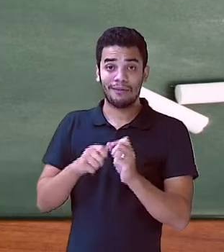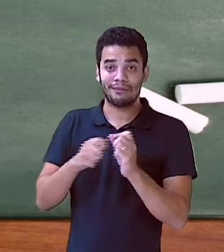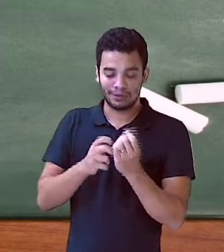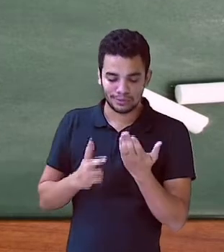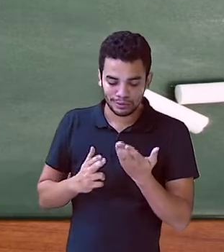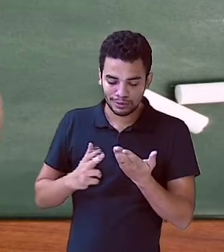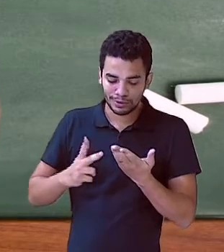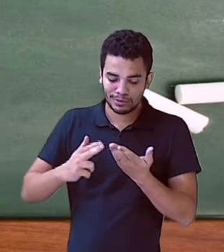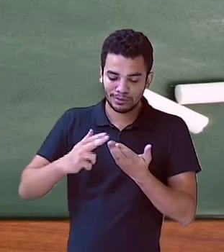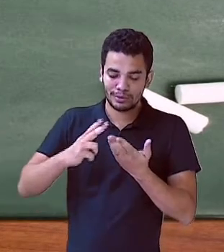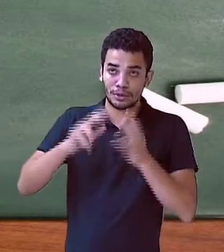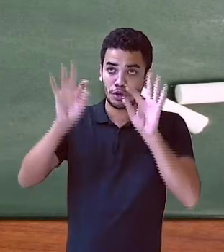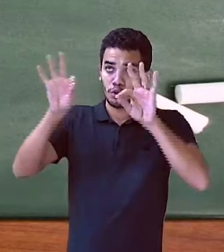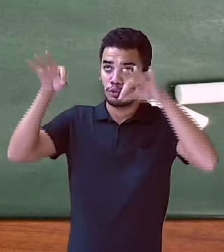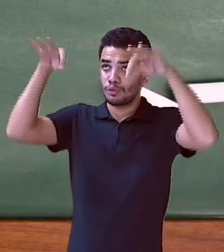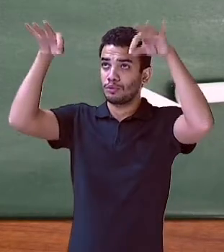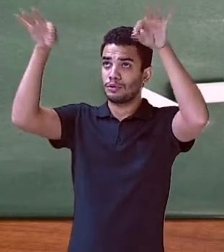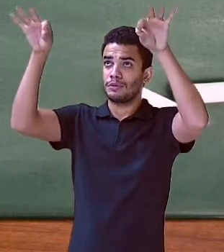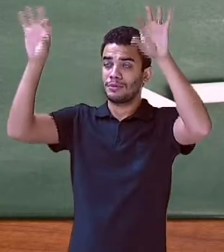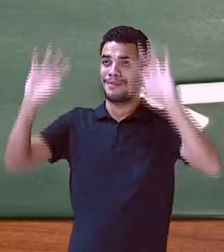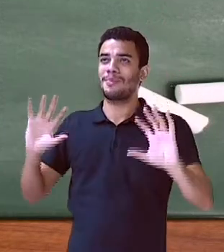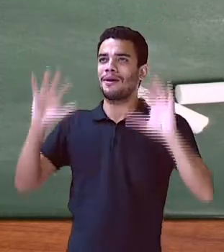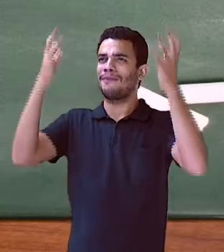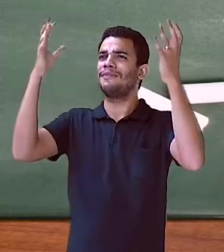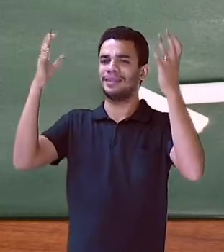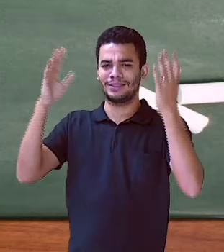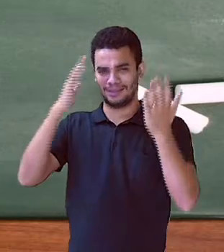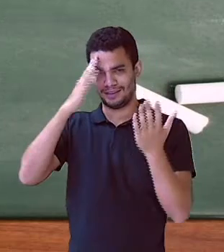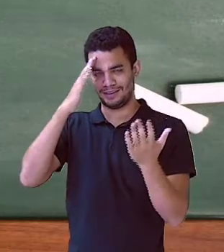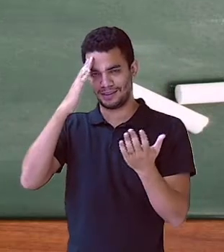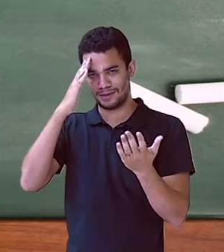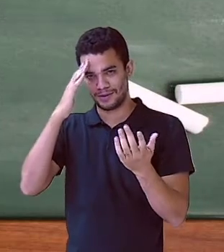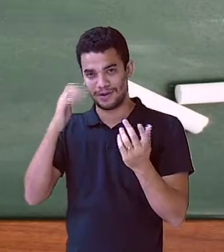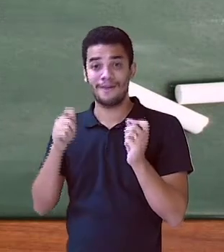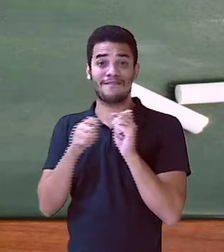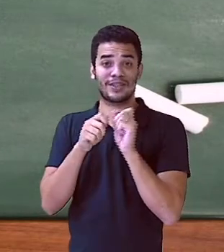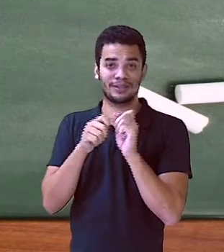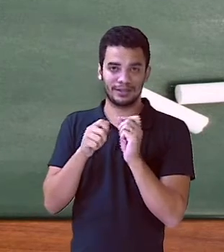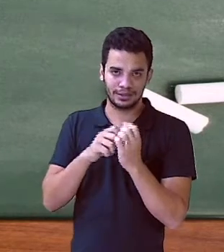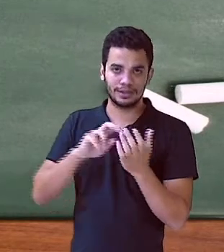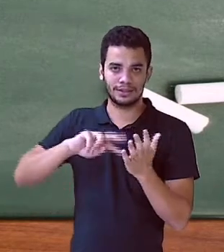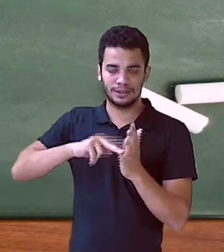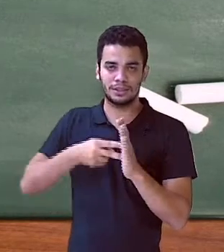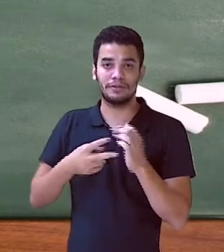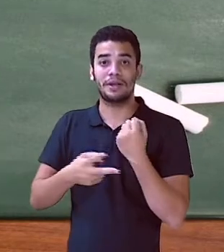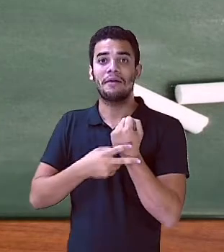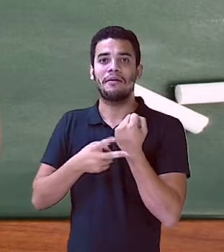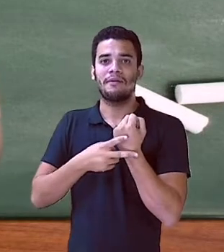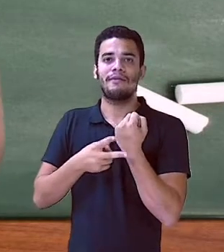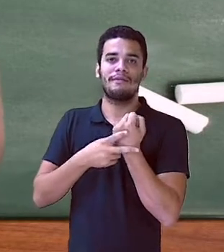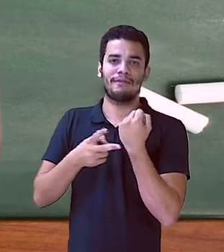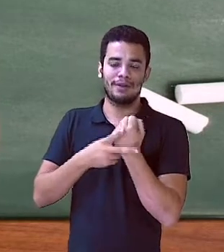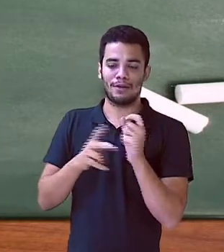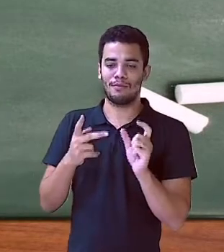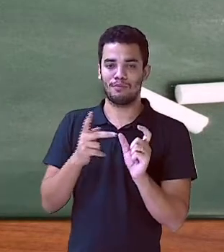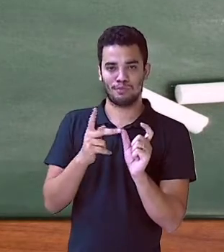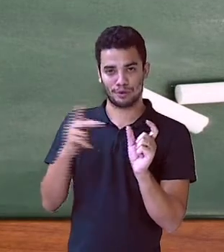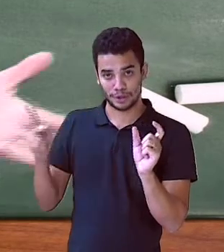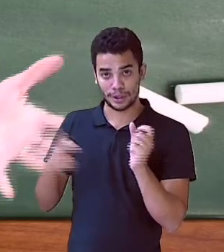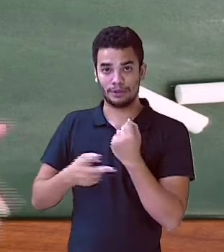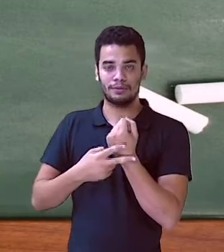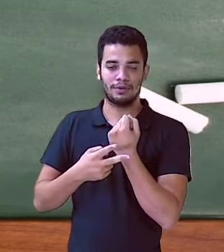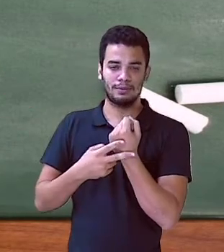indica uma ação. Professoras corrigiram os trabalhos. Então, esses também são os verbos que indicaram a ação.